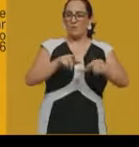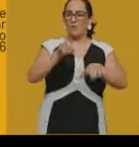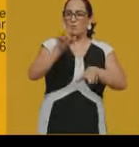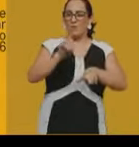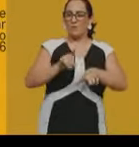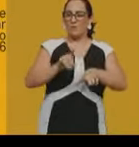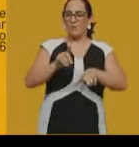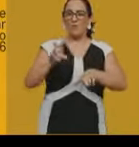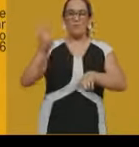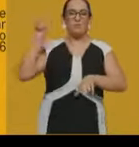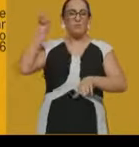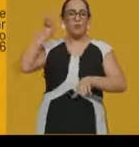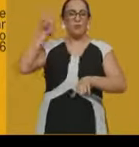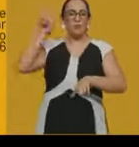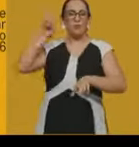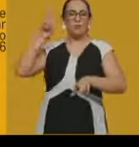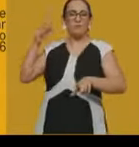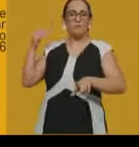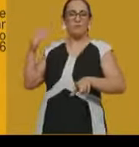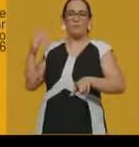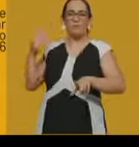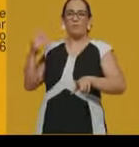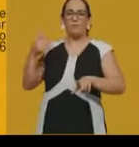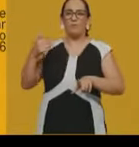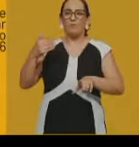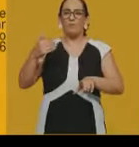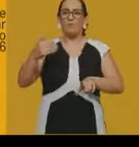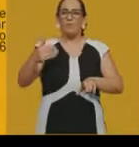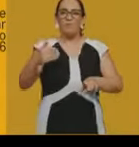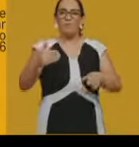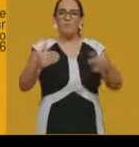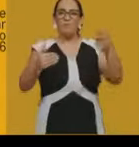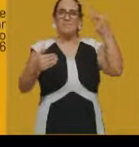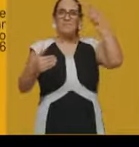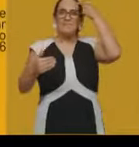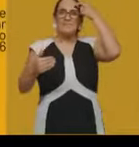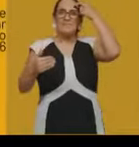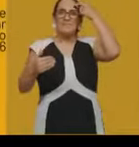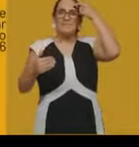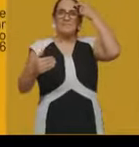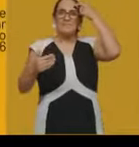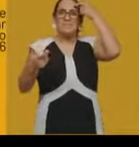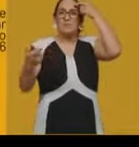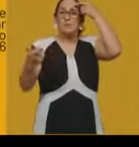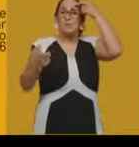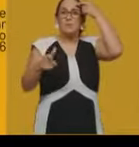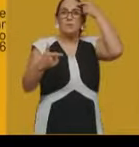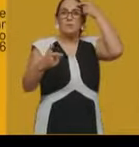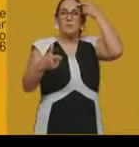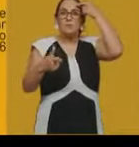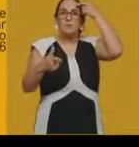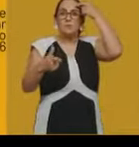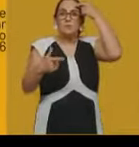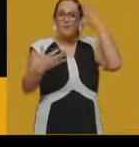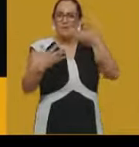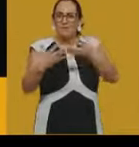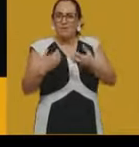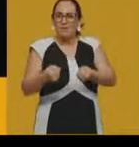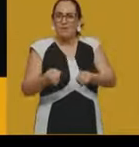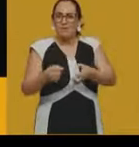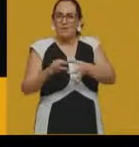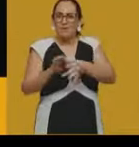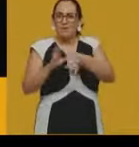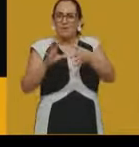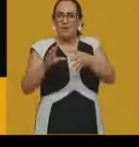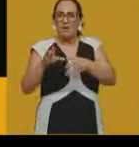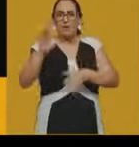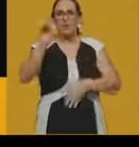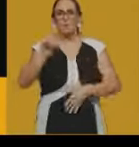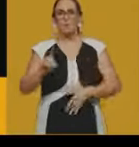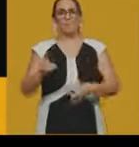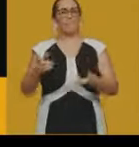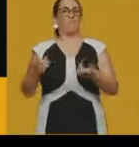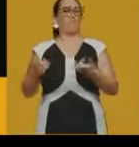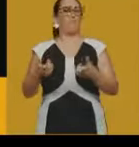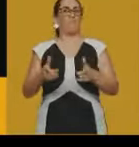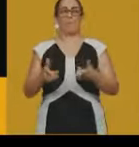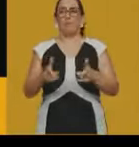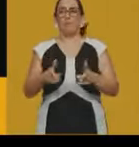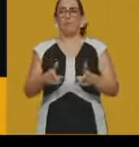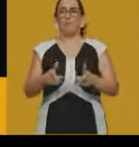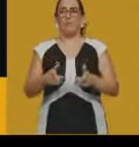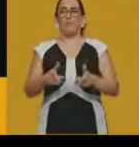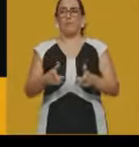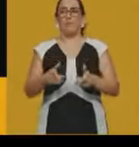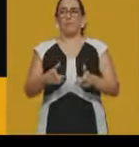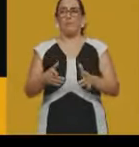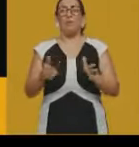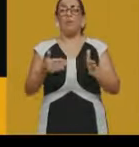demora dessa conscientização e dessa concessão desses direitos. Bom, no final do século